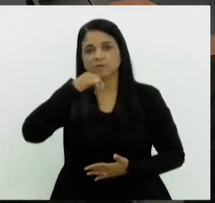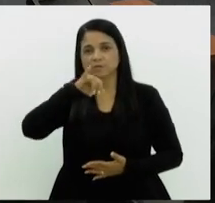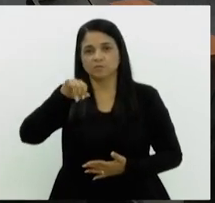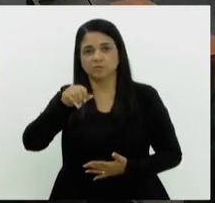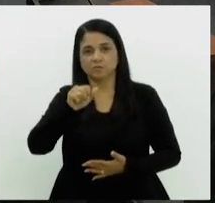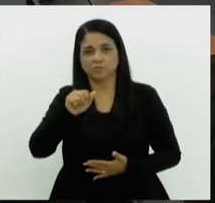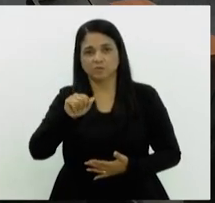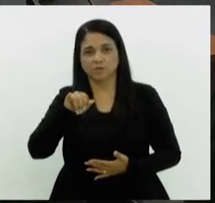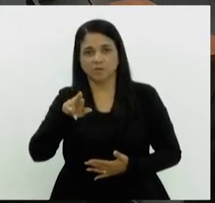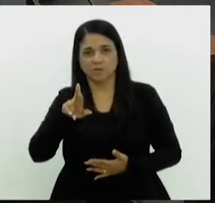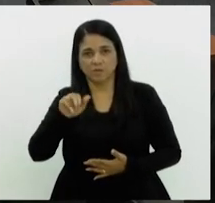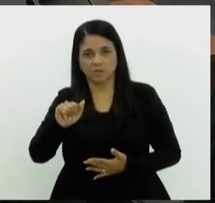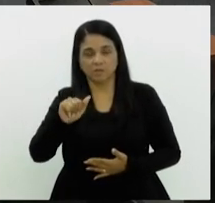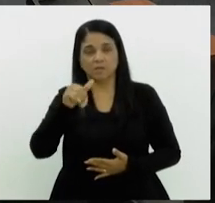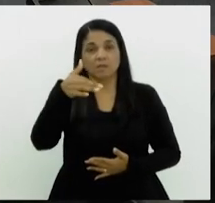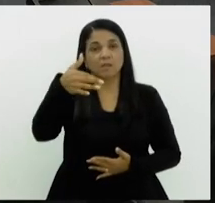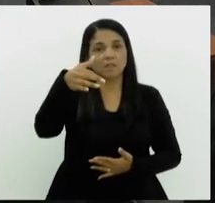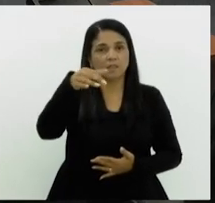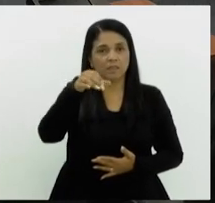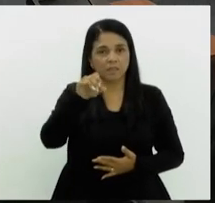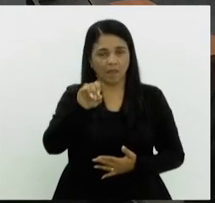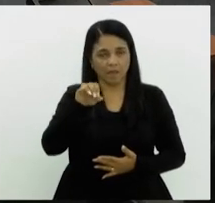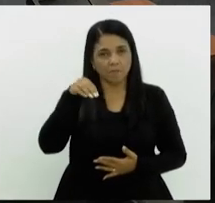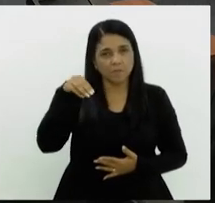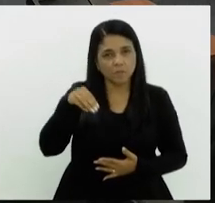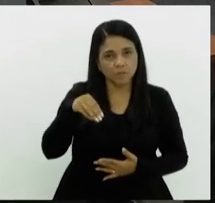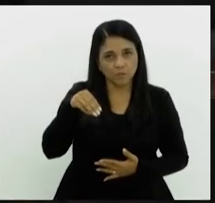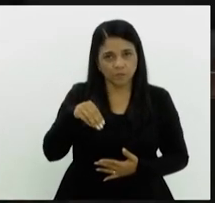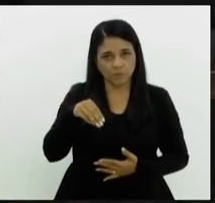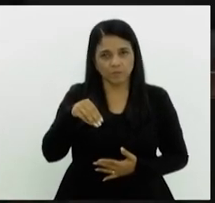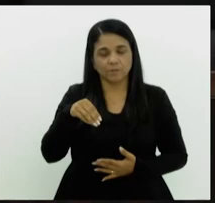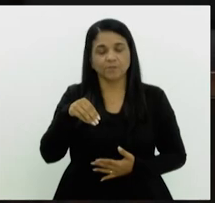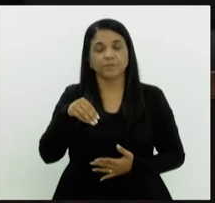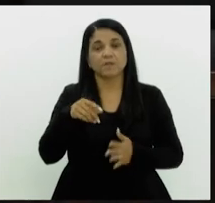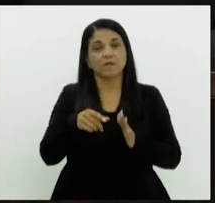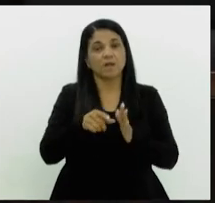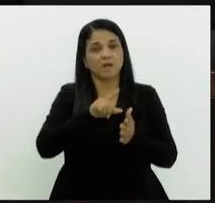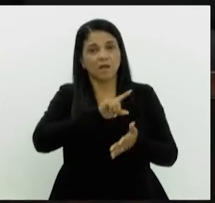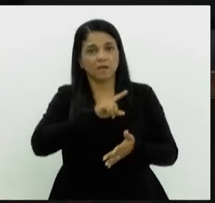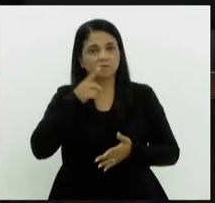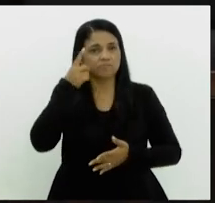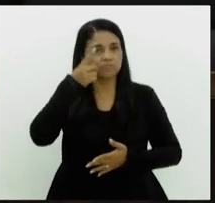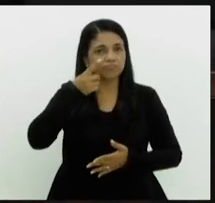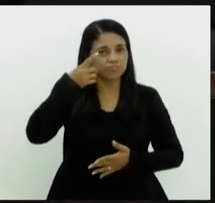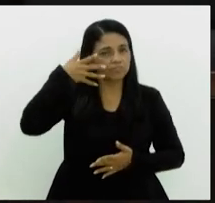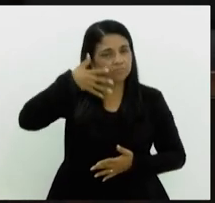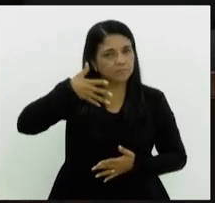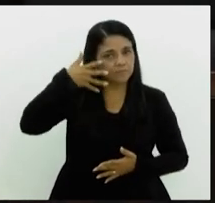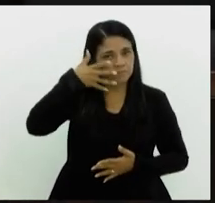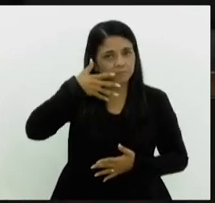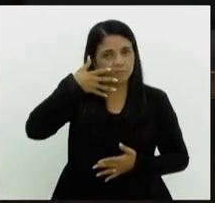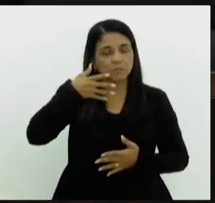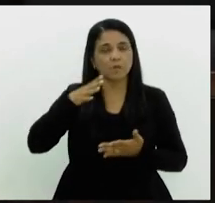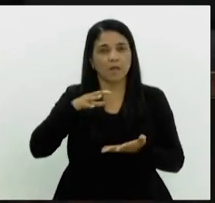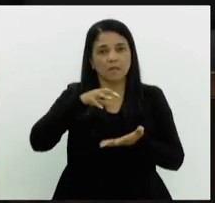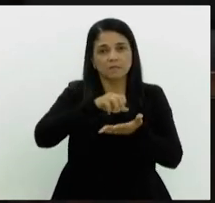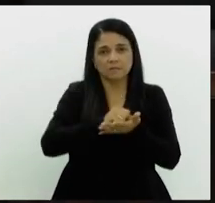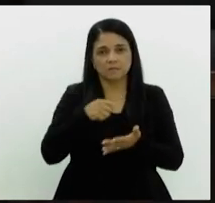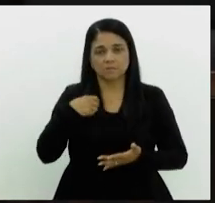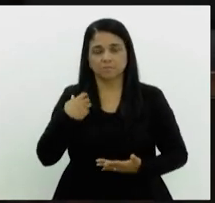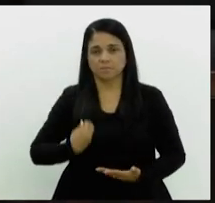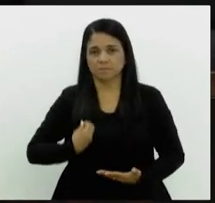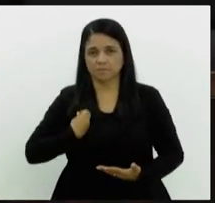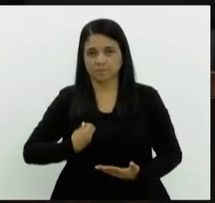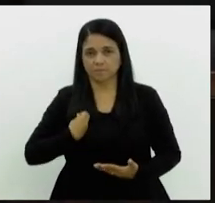dispõe de 10 minutos. E antes da fala do novo deputado, eu quero registrar a presença aqui do meu amigo, o meu irmão